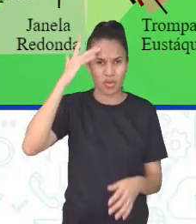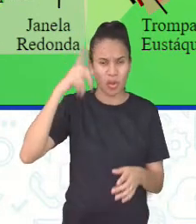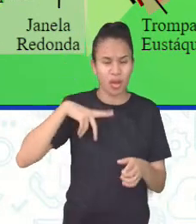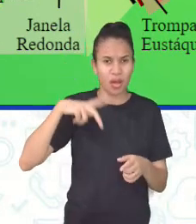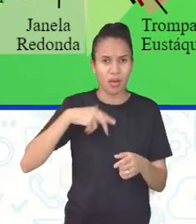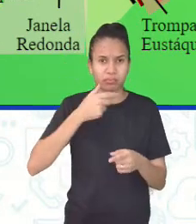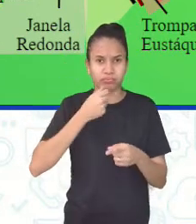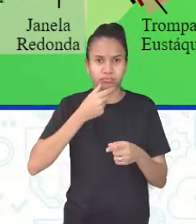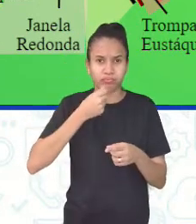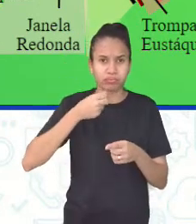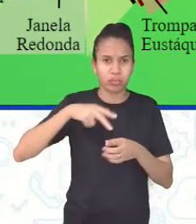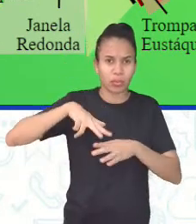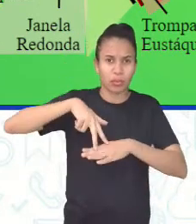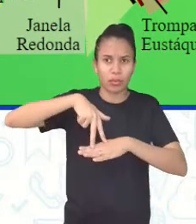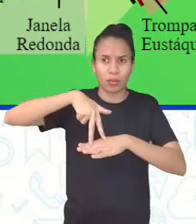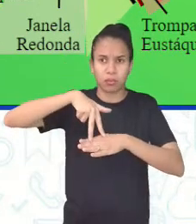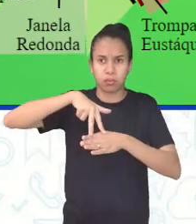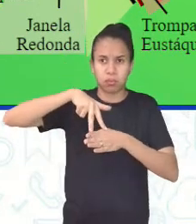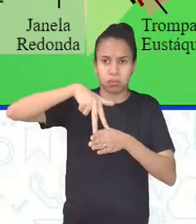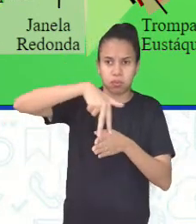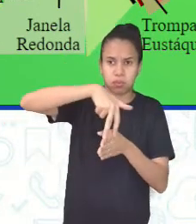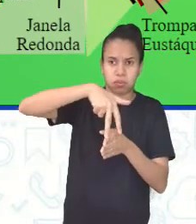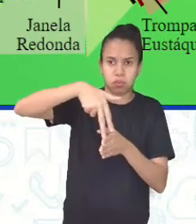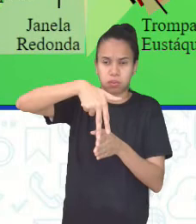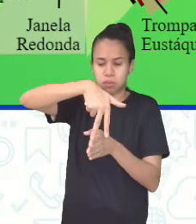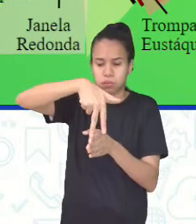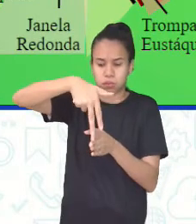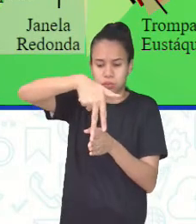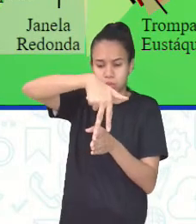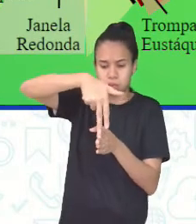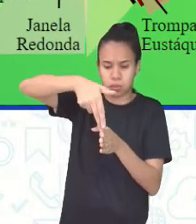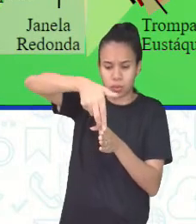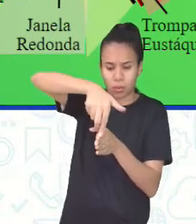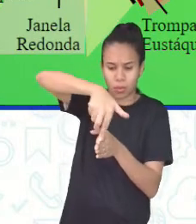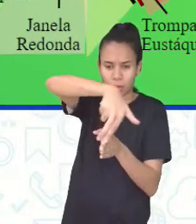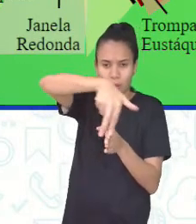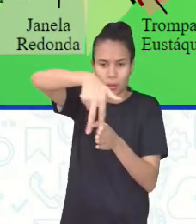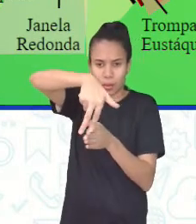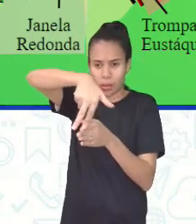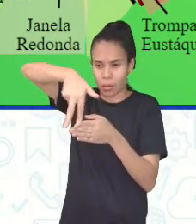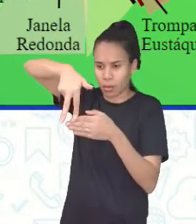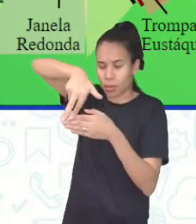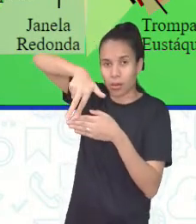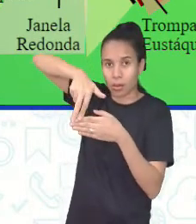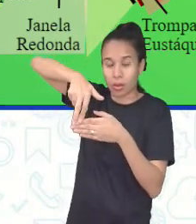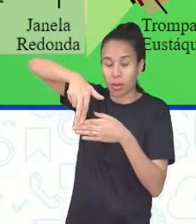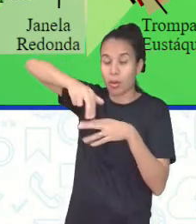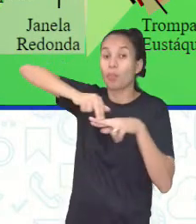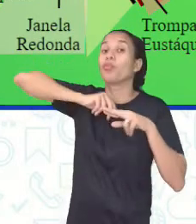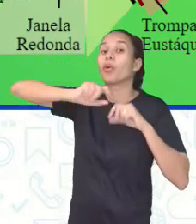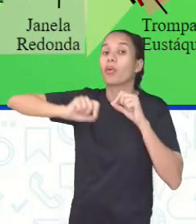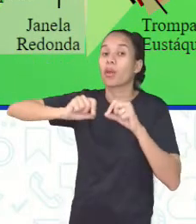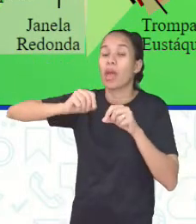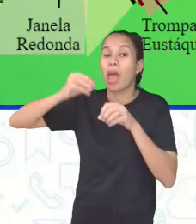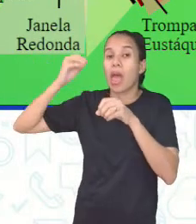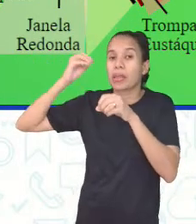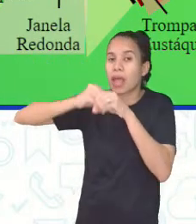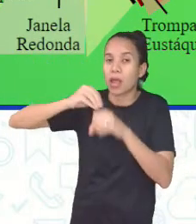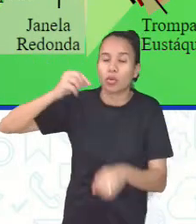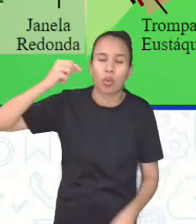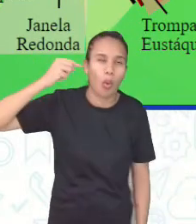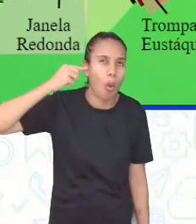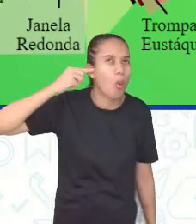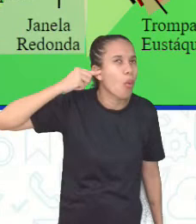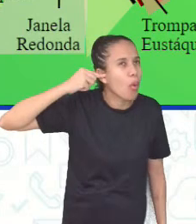em uma corda, porém com apoio, não é, gente? É, gente, porque lá no nosso ouvido, nós temos aí, olha,